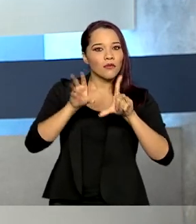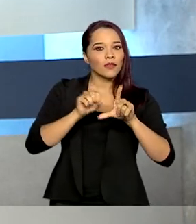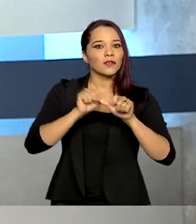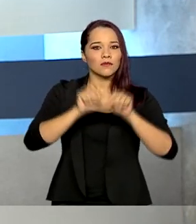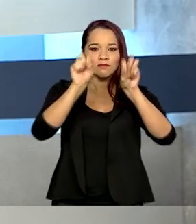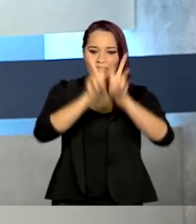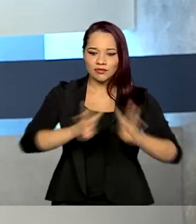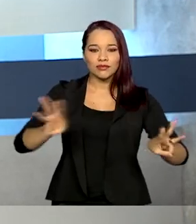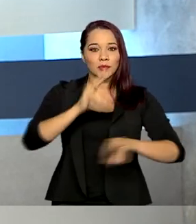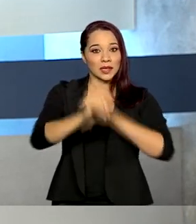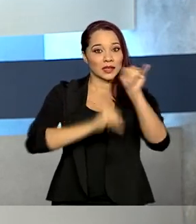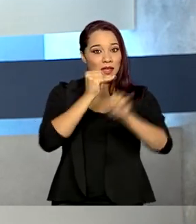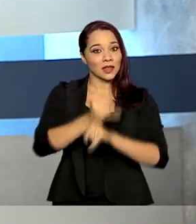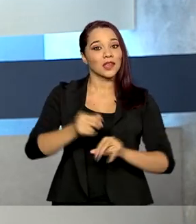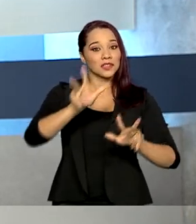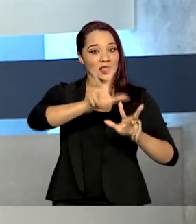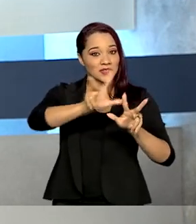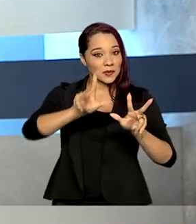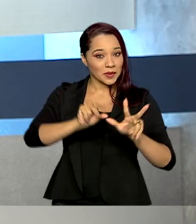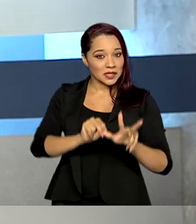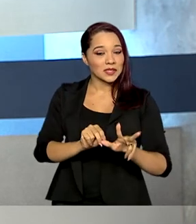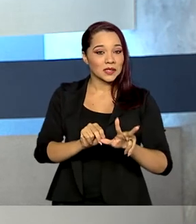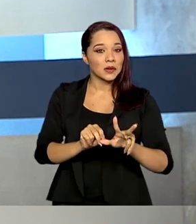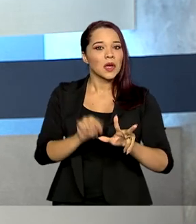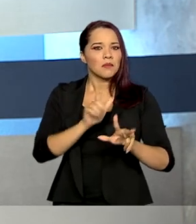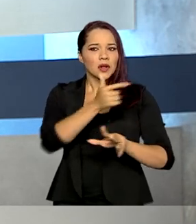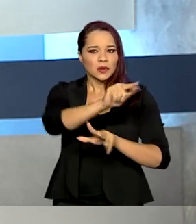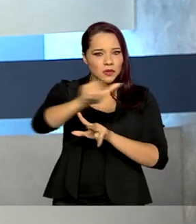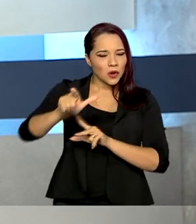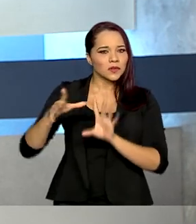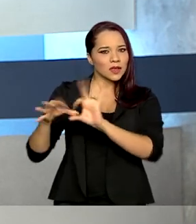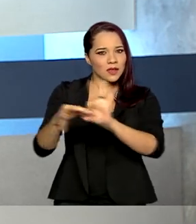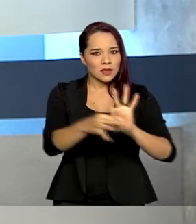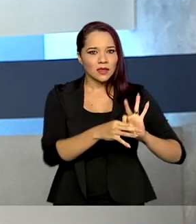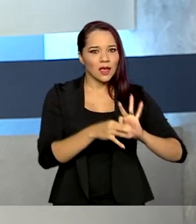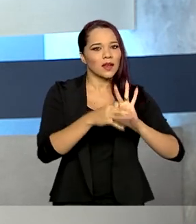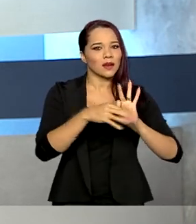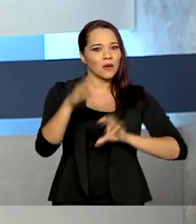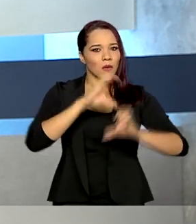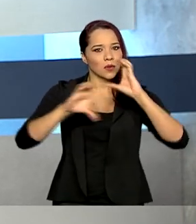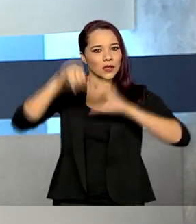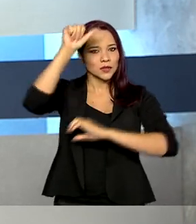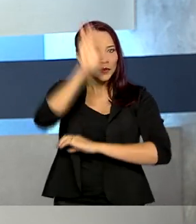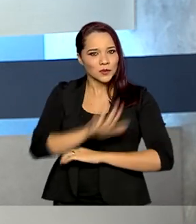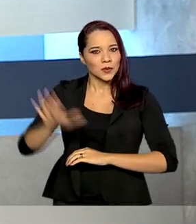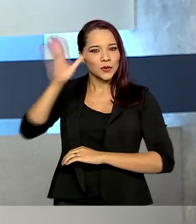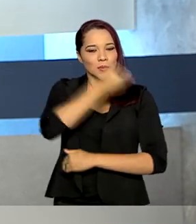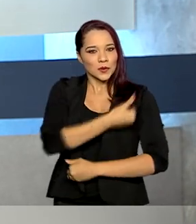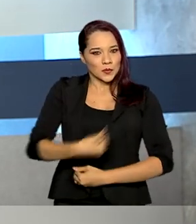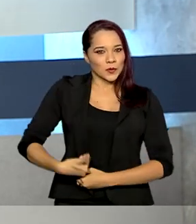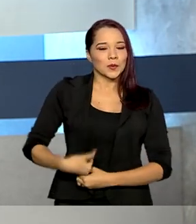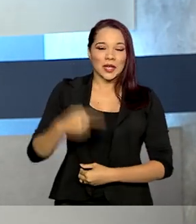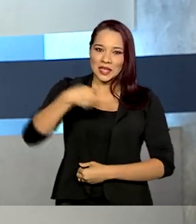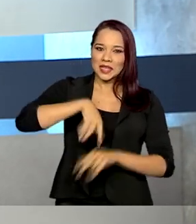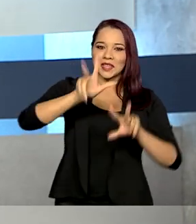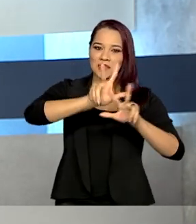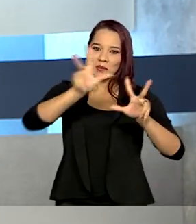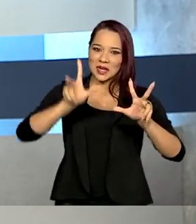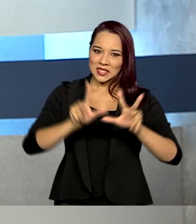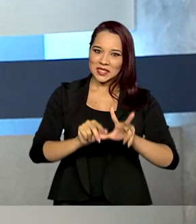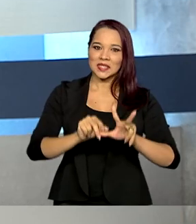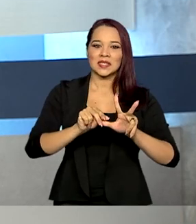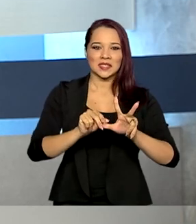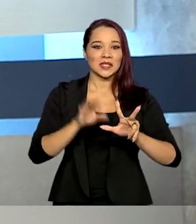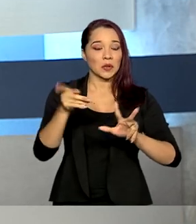streaming no site da TV Brasil pelas afiliadas que integram a Rede Nacional de Comunicação Pública e pela TV Brasil, no sinal